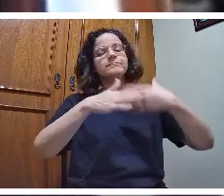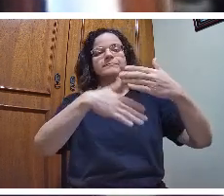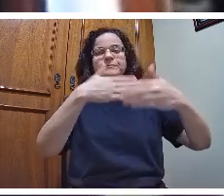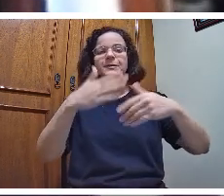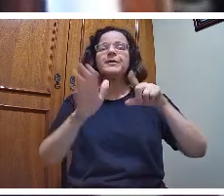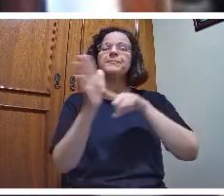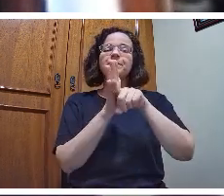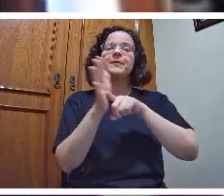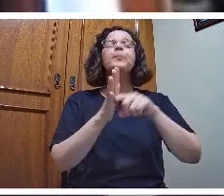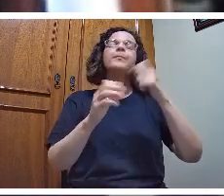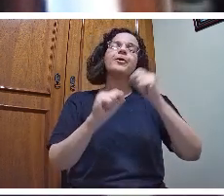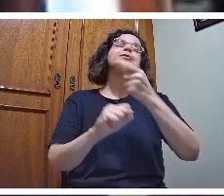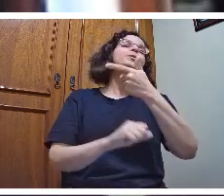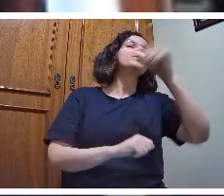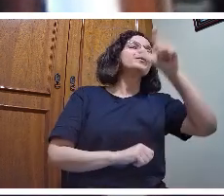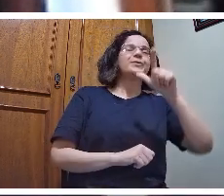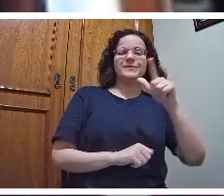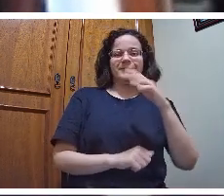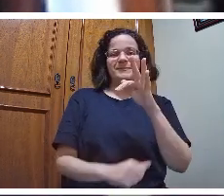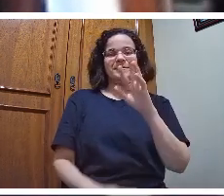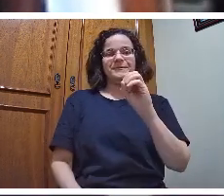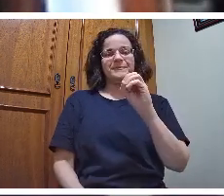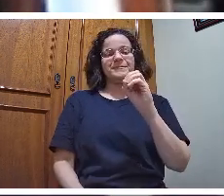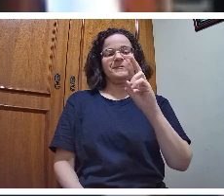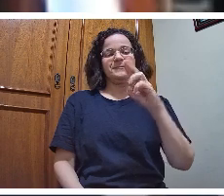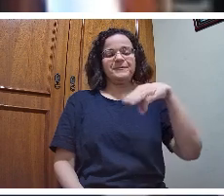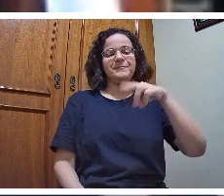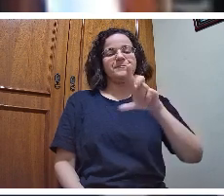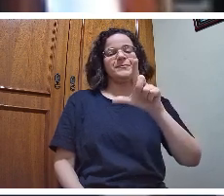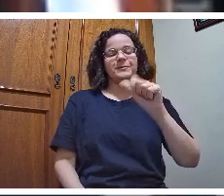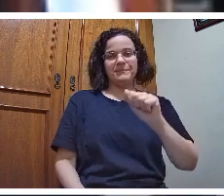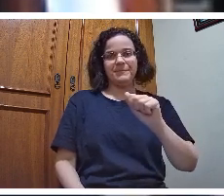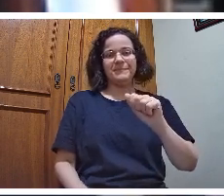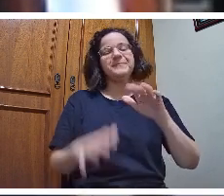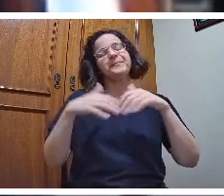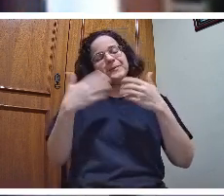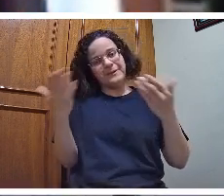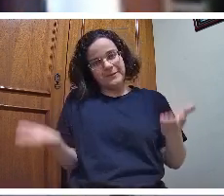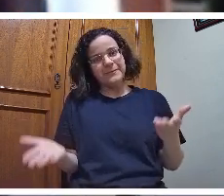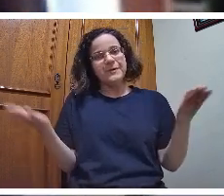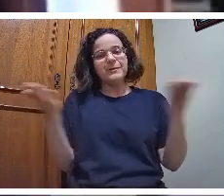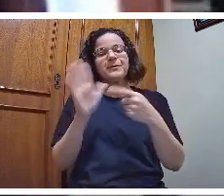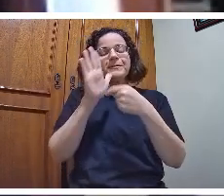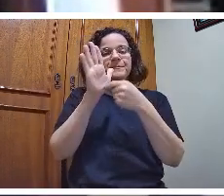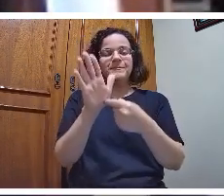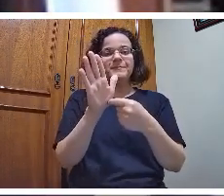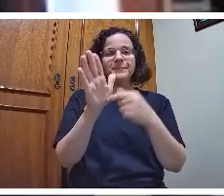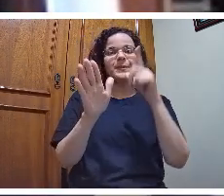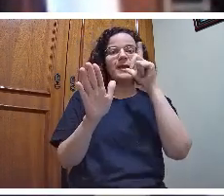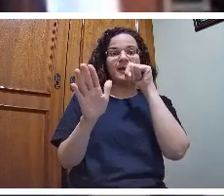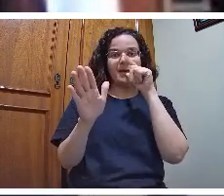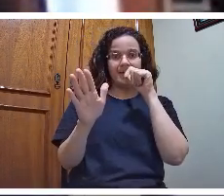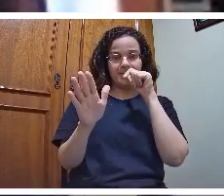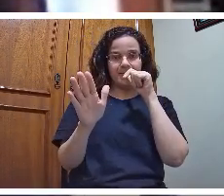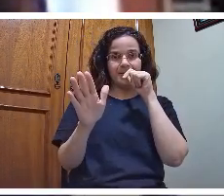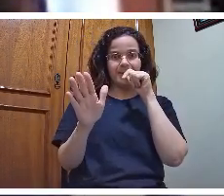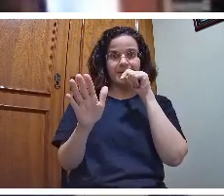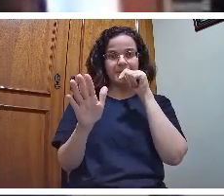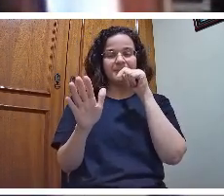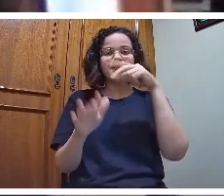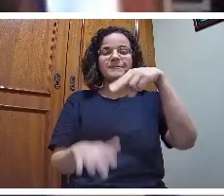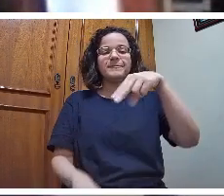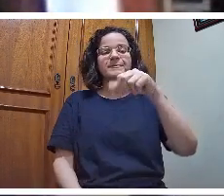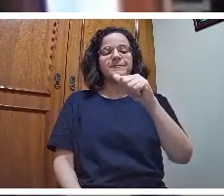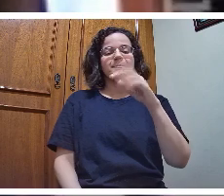Mas é isso que a gente faz. Ora, se diz aqui, água mineral natural. Logo embaixo